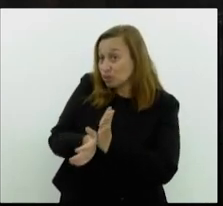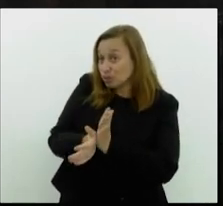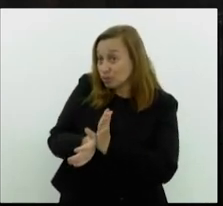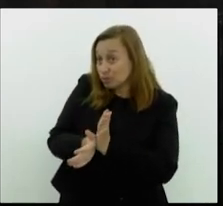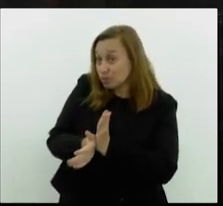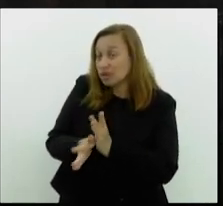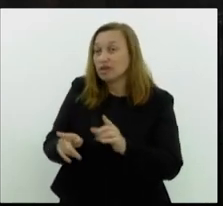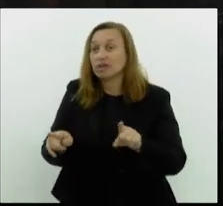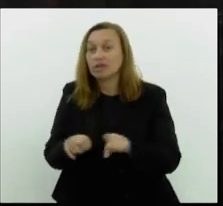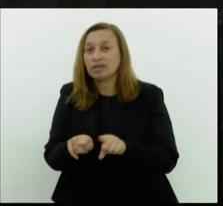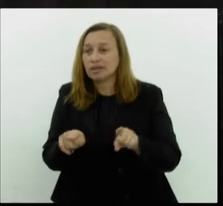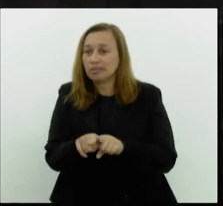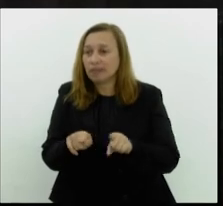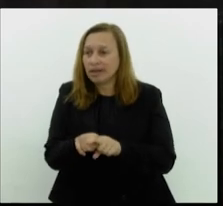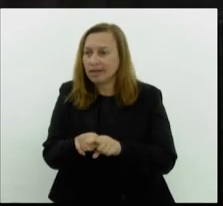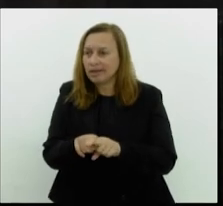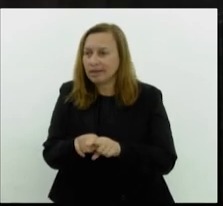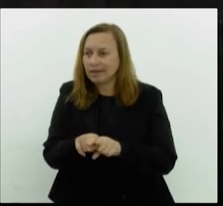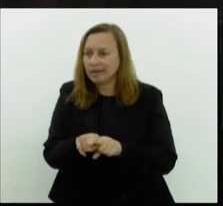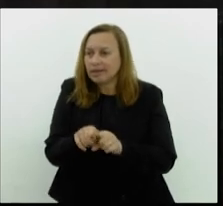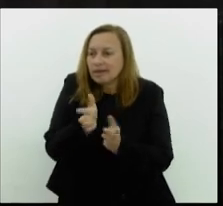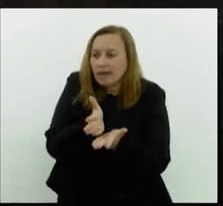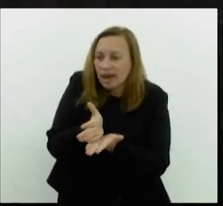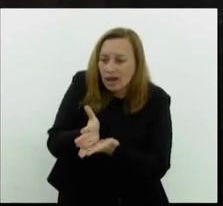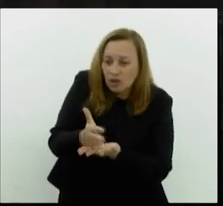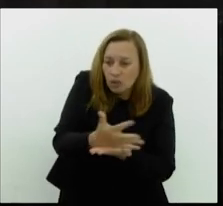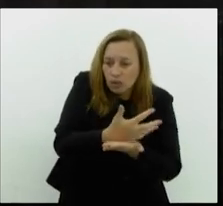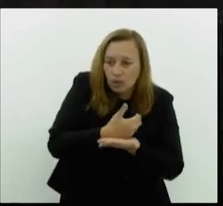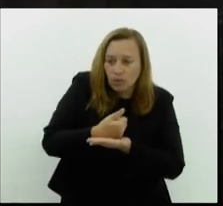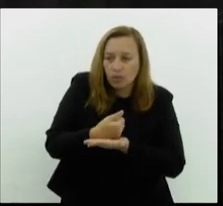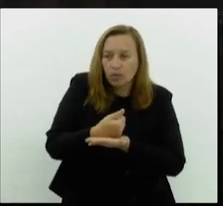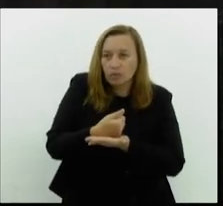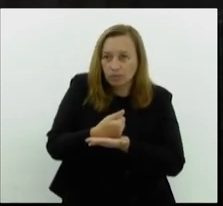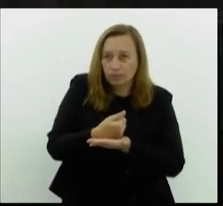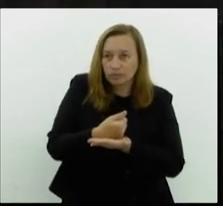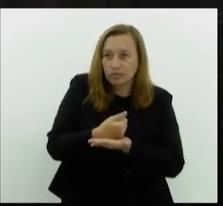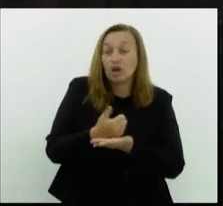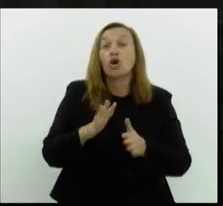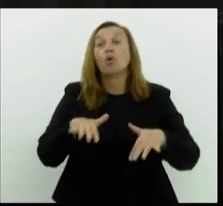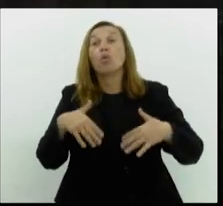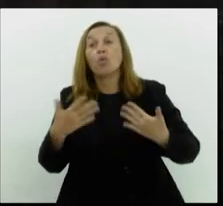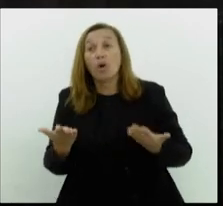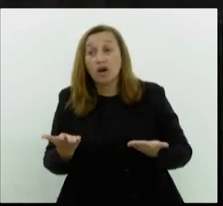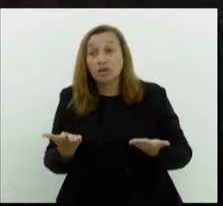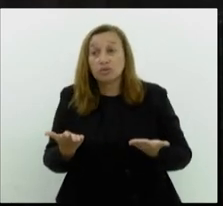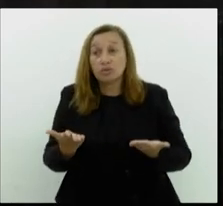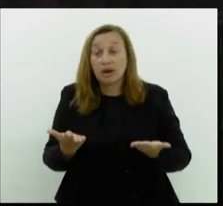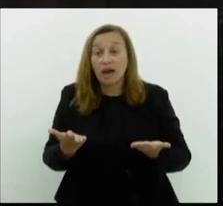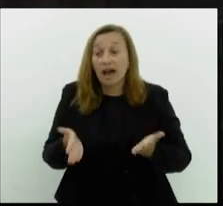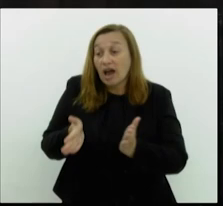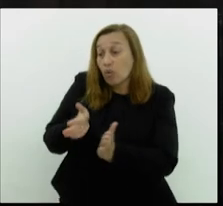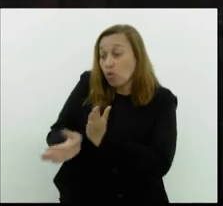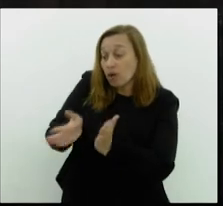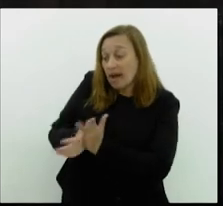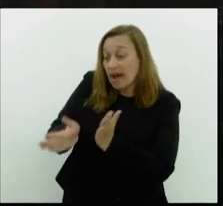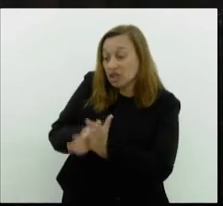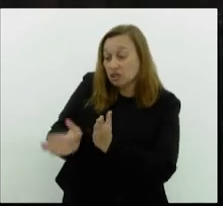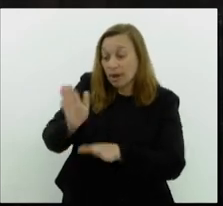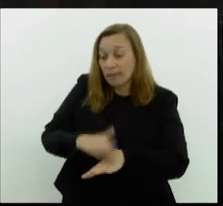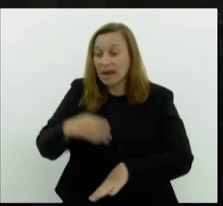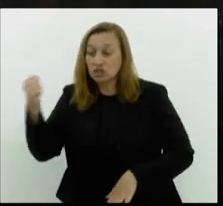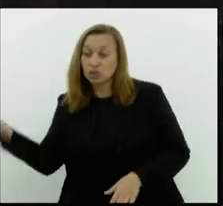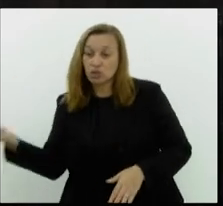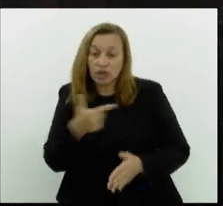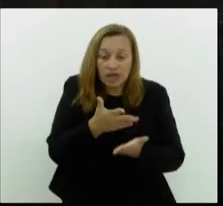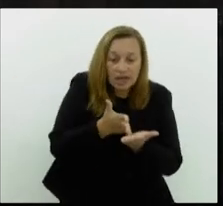a receita. Quando a despesa é maior que a receita, evidentemente